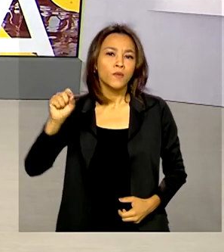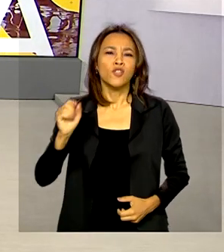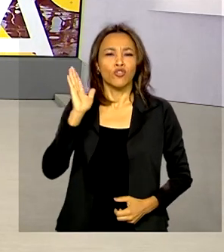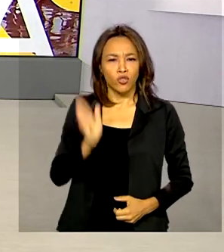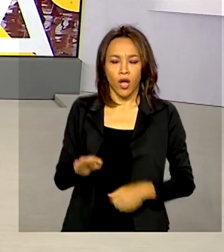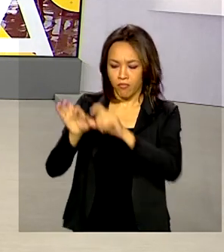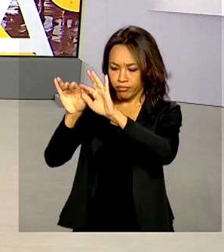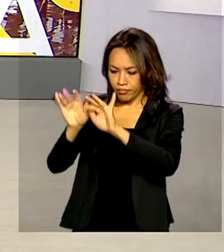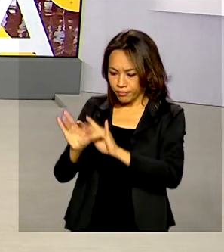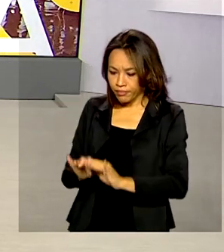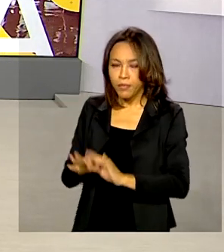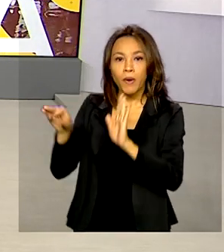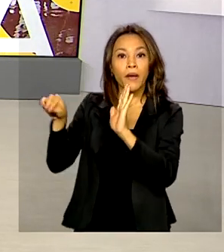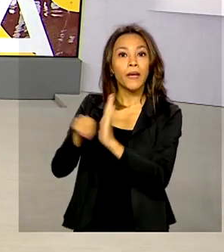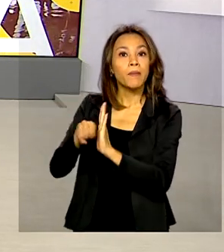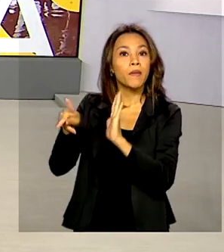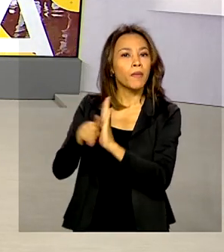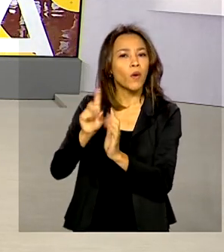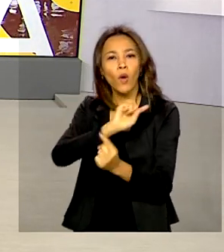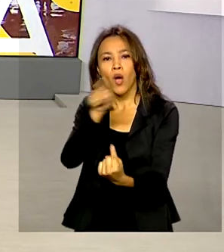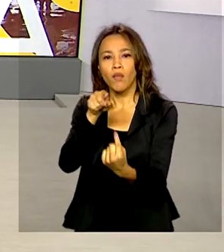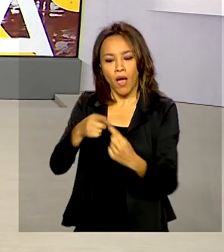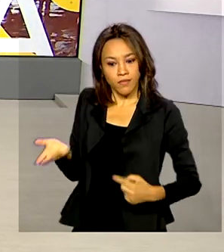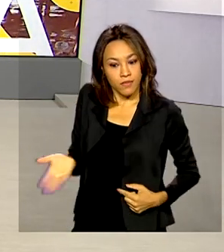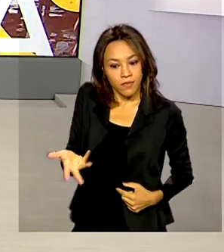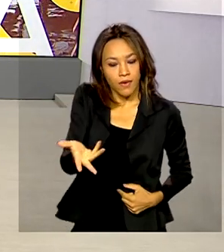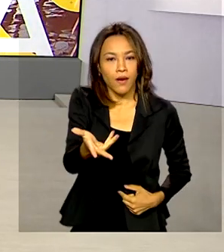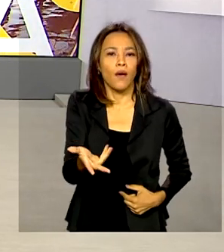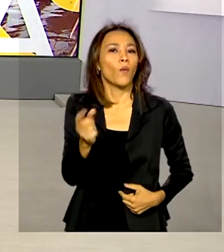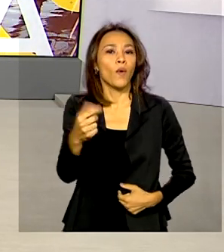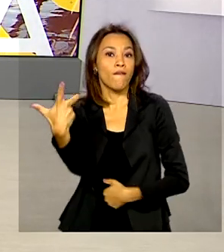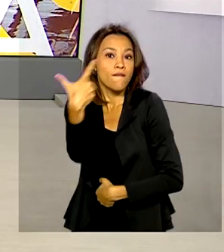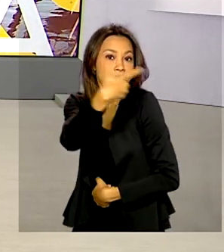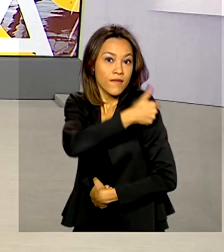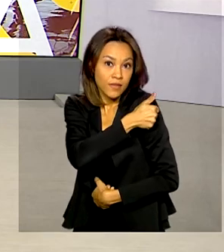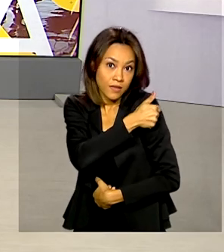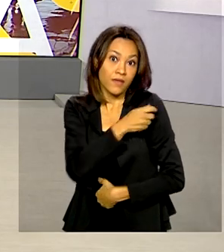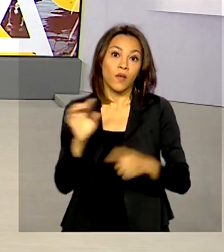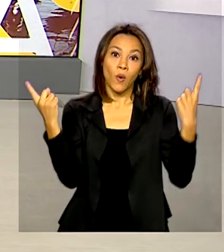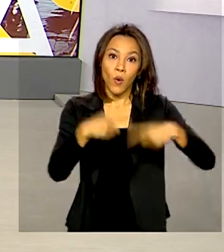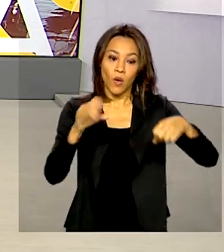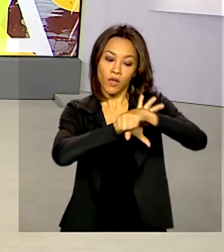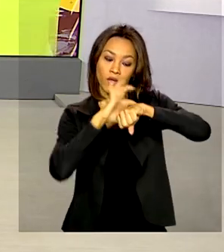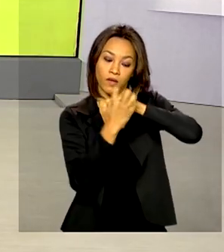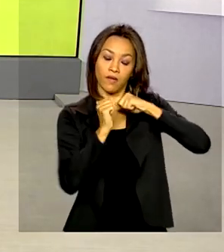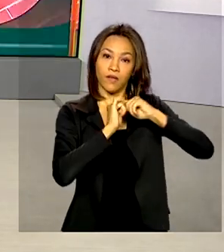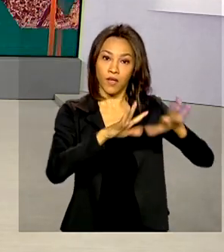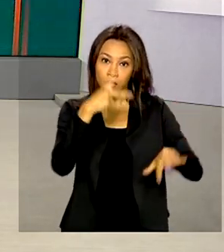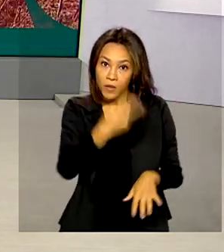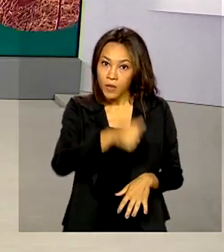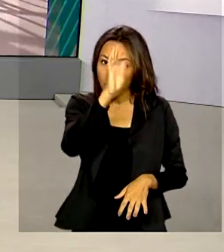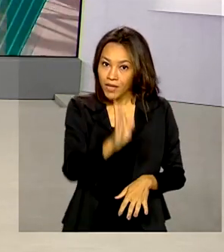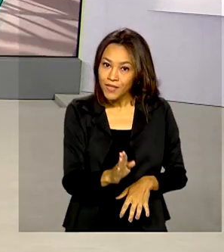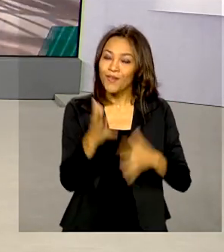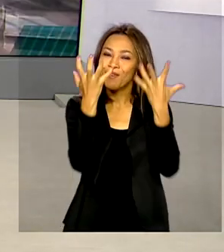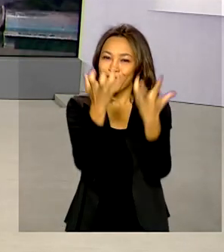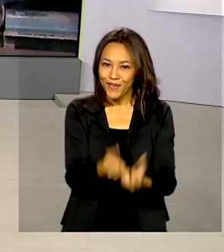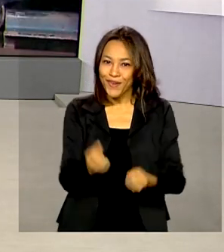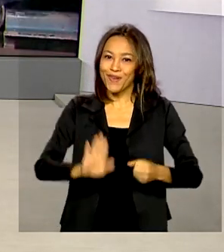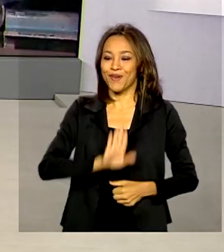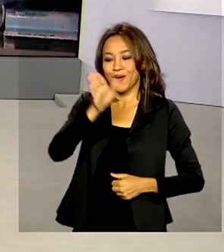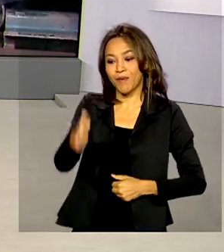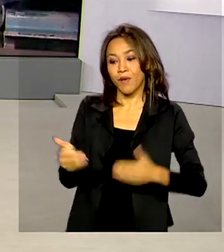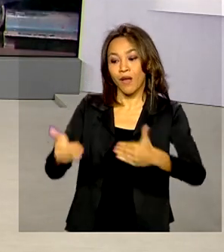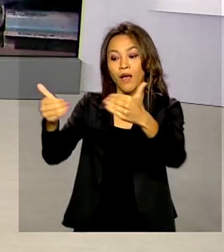editou uma medida provisória para acelerar o processo de vacinação contra a Covid-19 no Brasil. A gente vai agora até o Ministério da